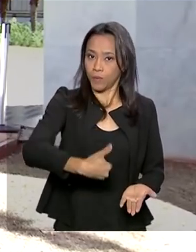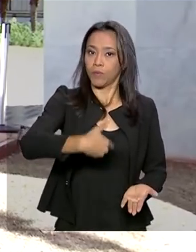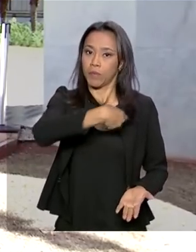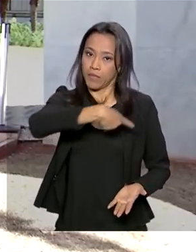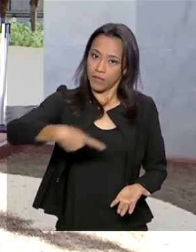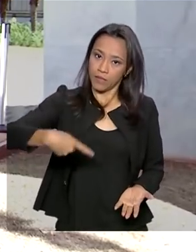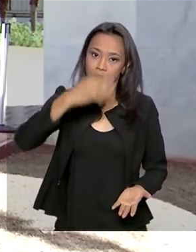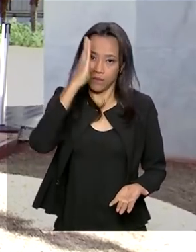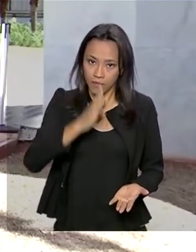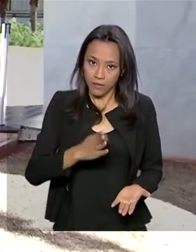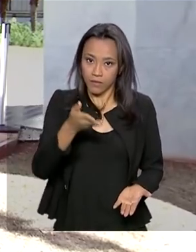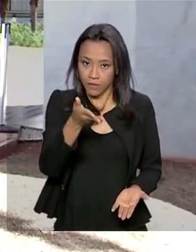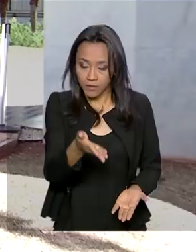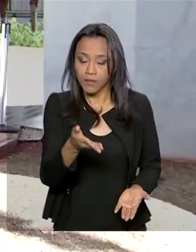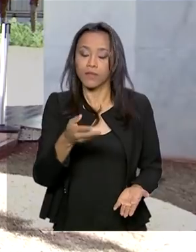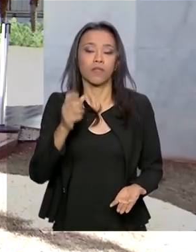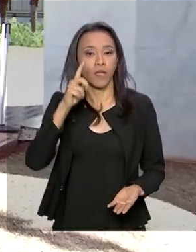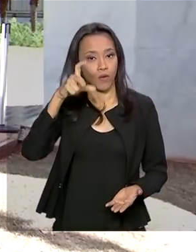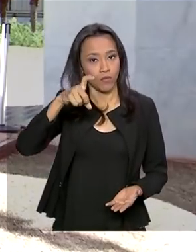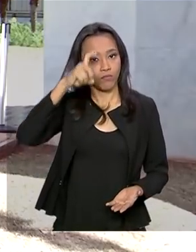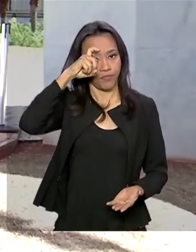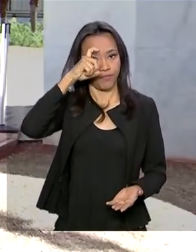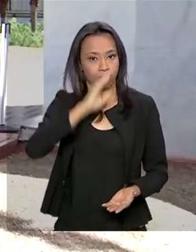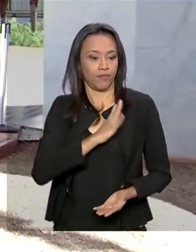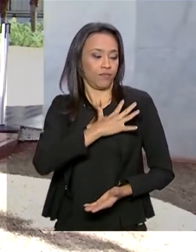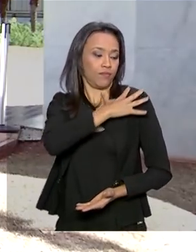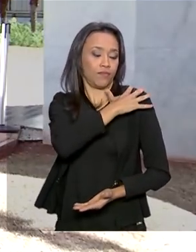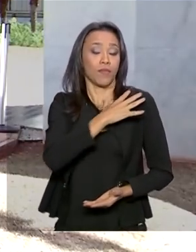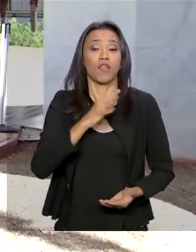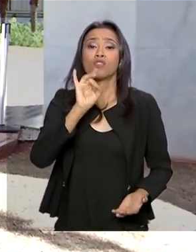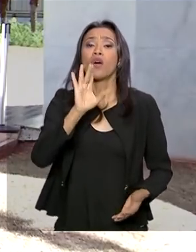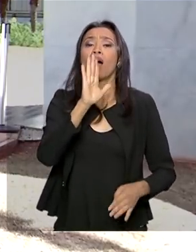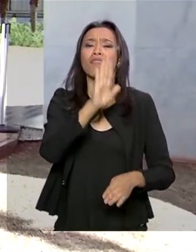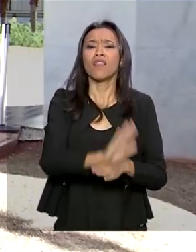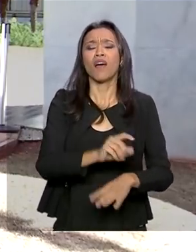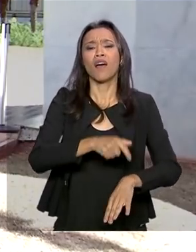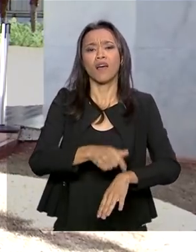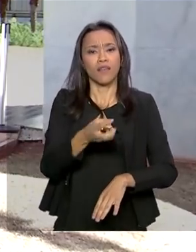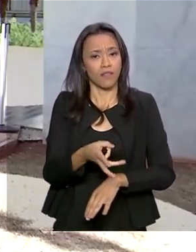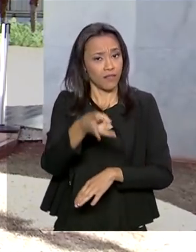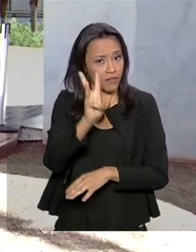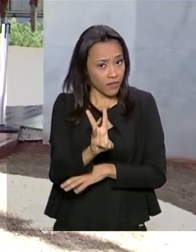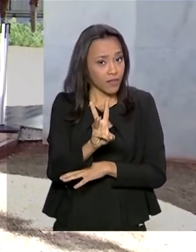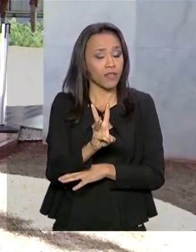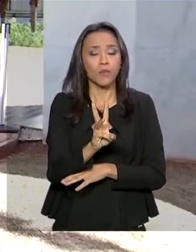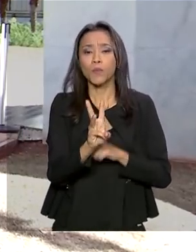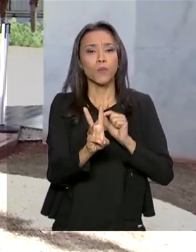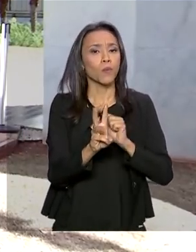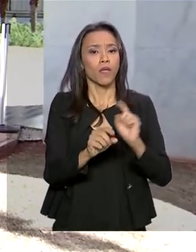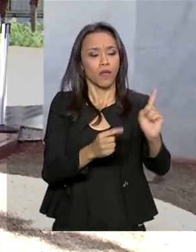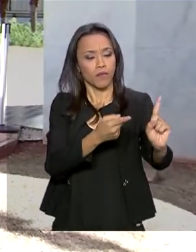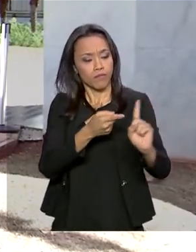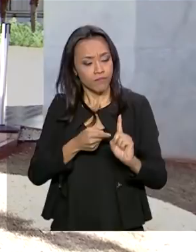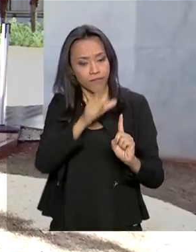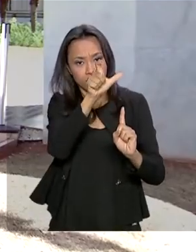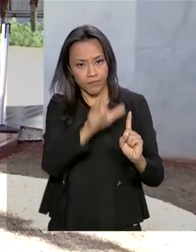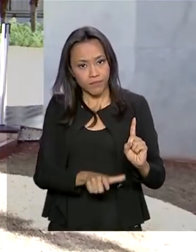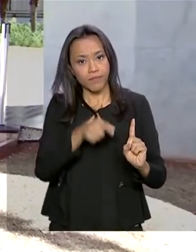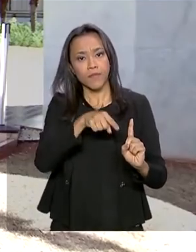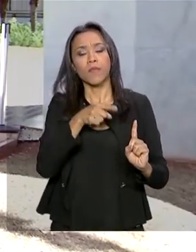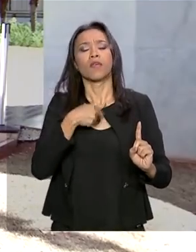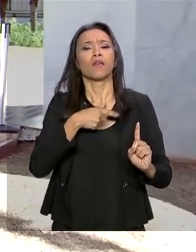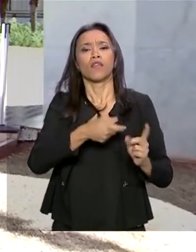Mourão prevista para hoje tem início apenas na parte da tarde, a partir das três horas, ele vai receber representante de instituição